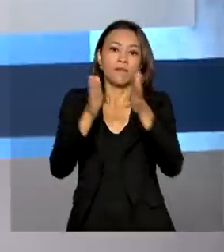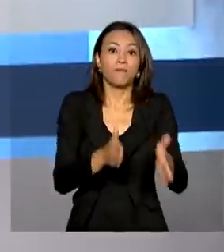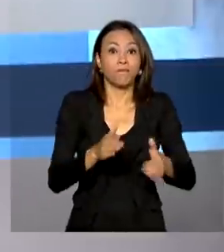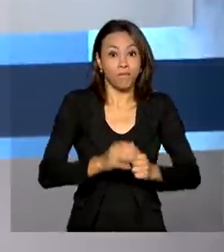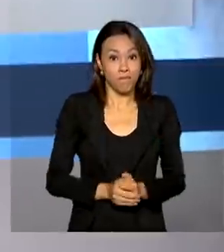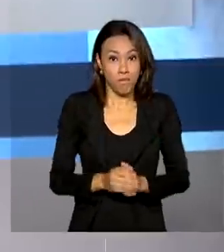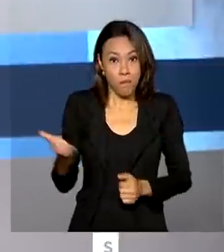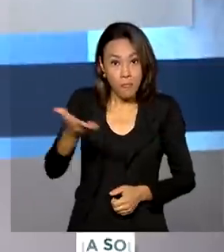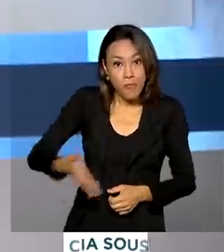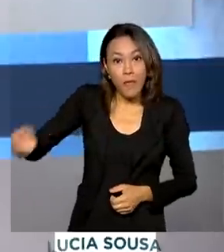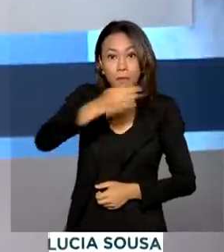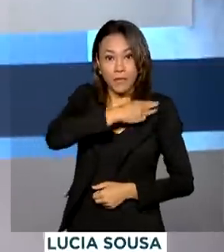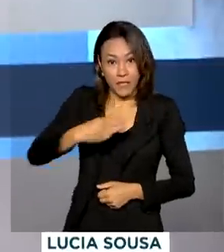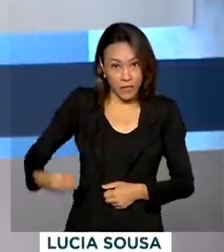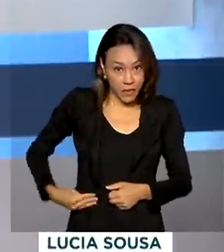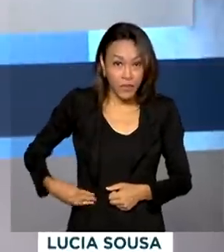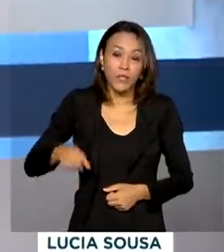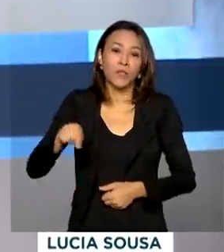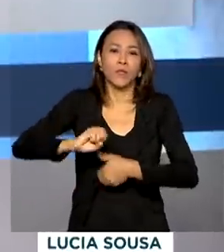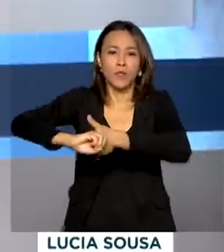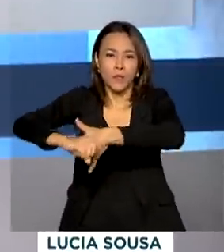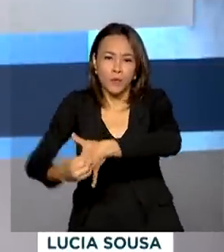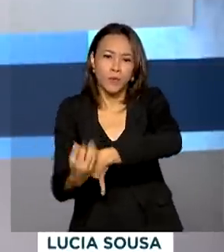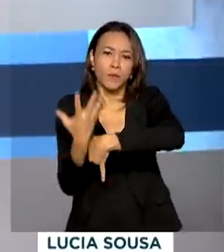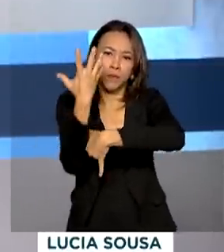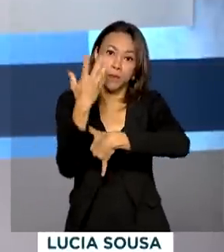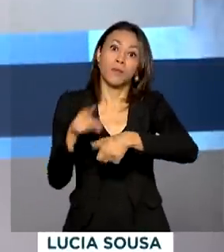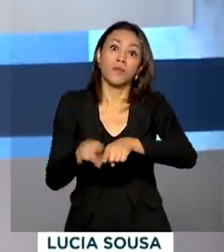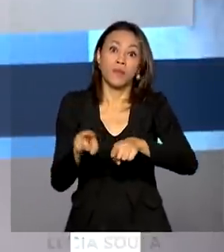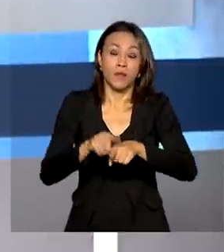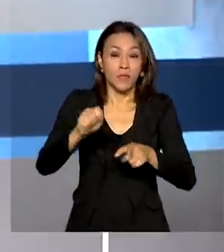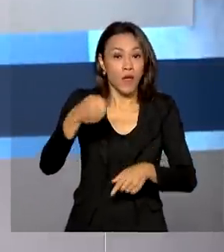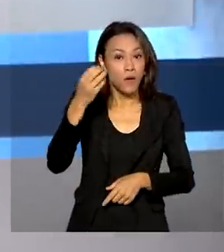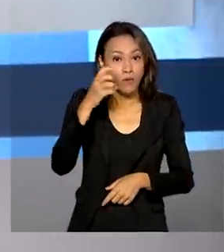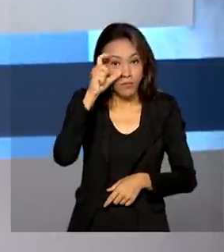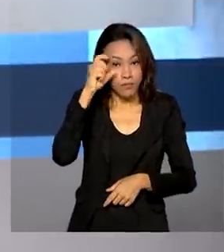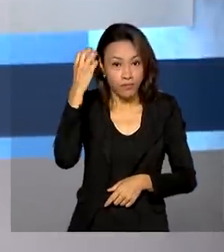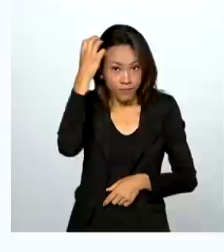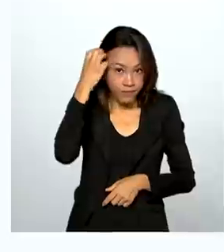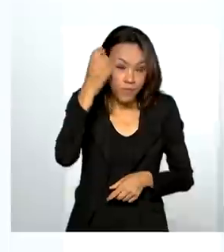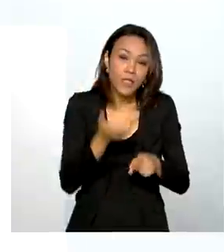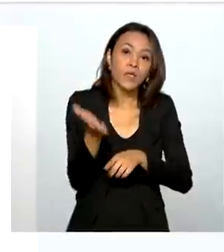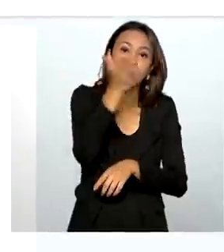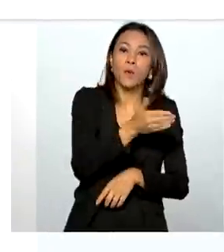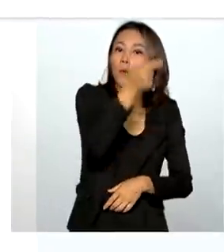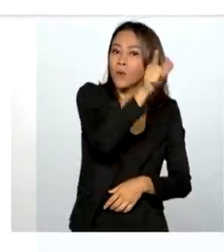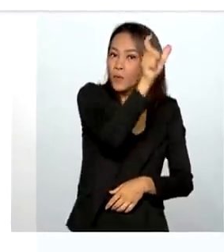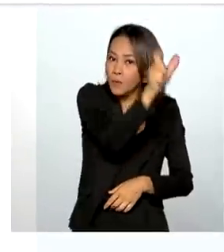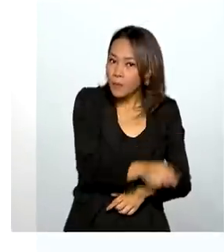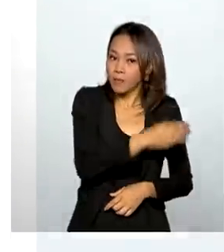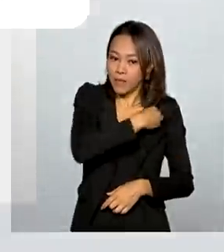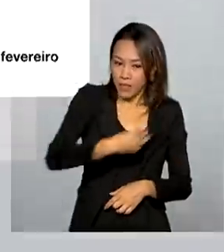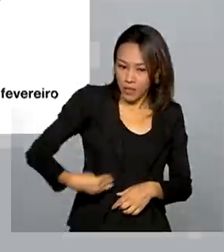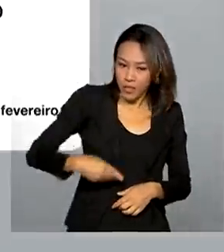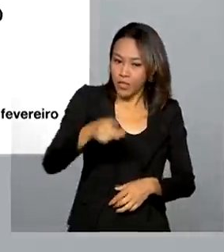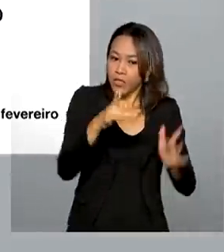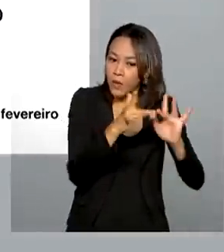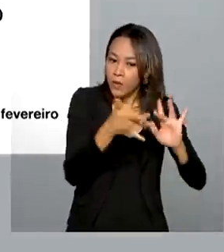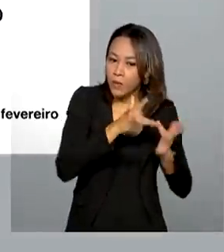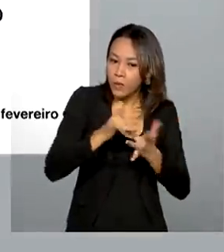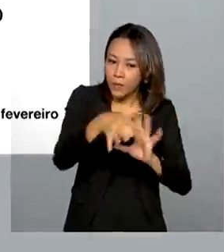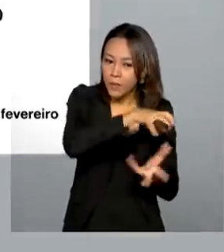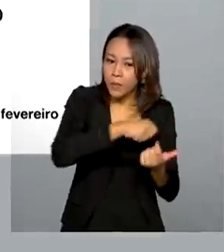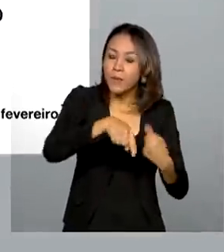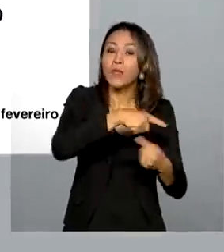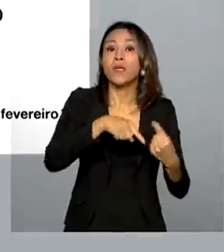ministros do Meio Ambiente, Ricardo Salles, e das Relações Exteriores, Ernesto Araújo, se reuniram por videoconferência com o secretário John Kerry,